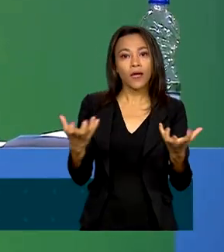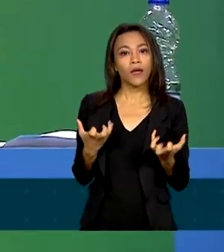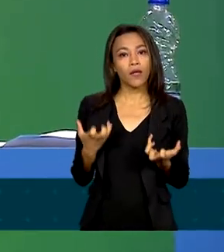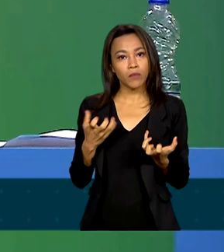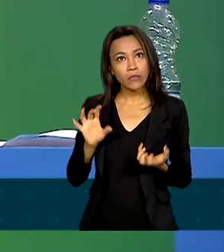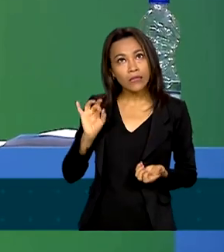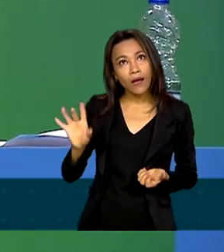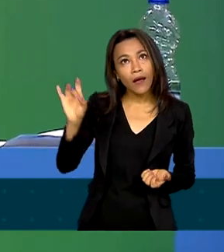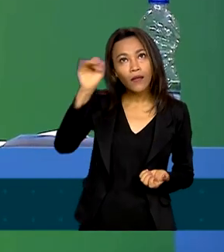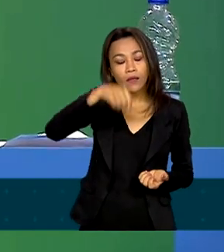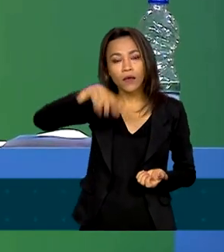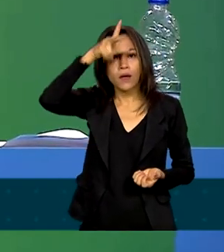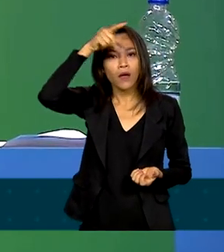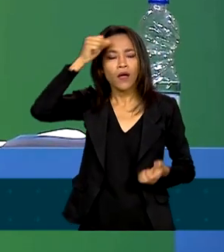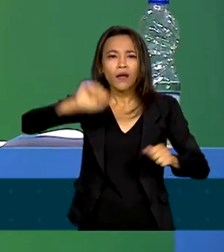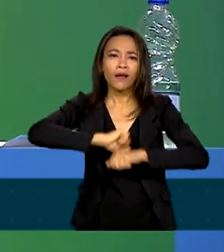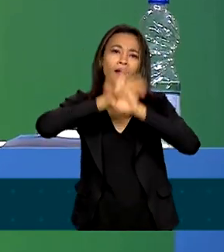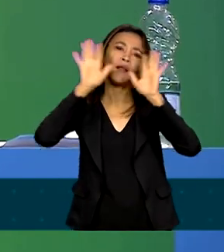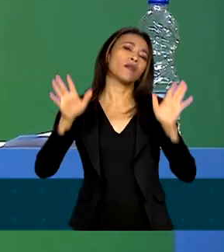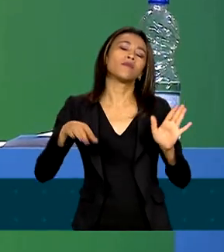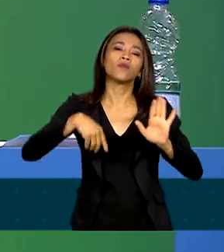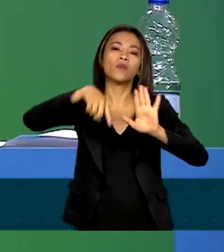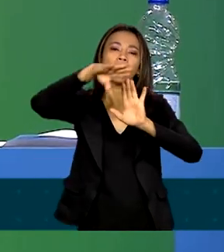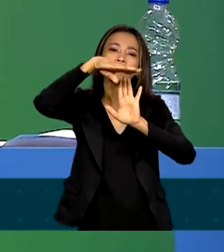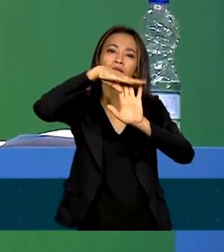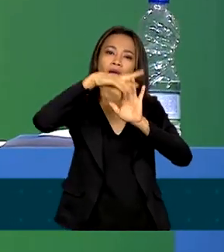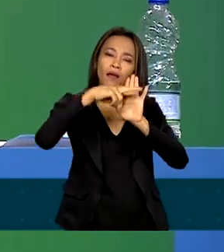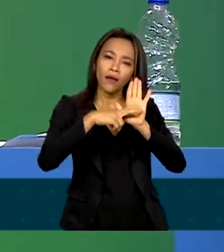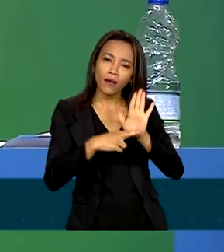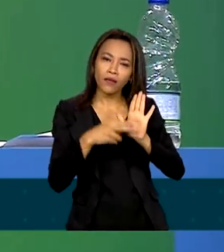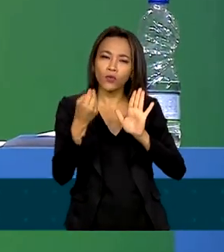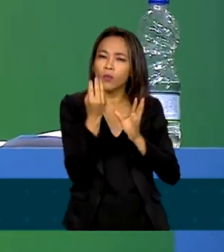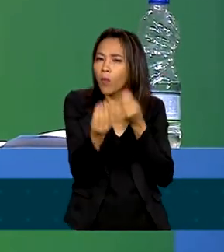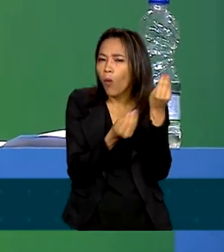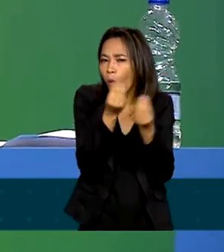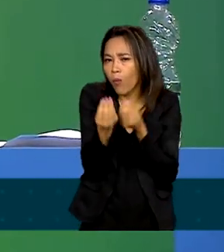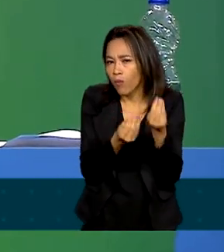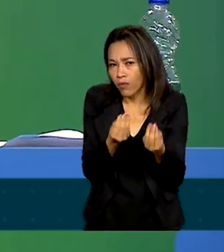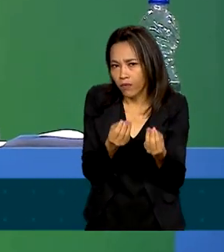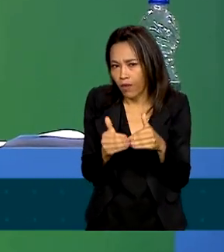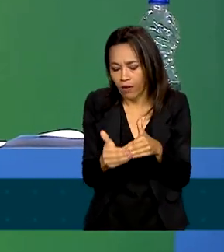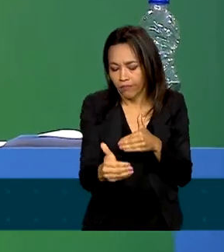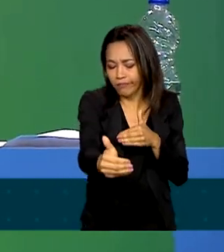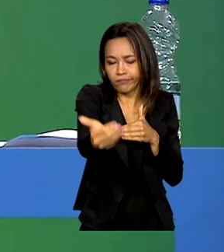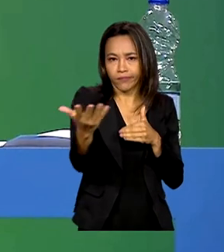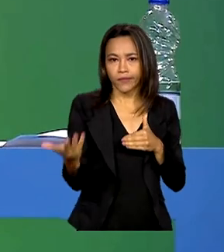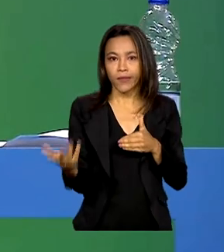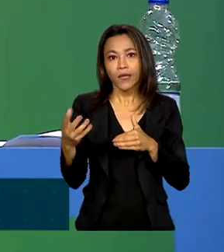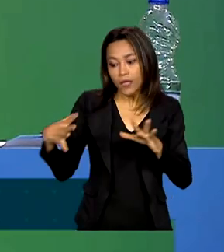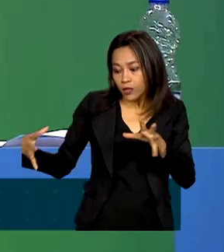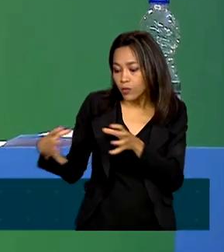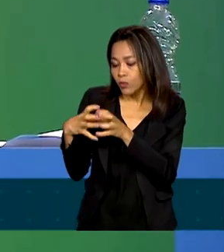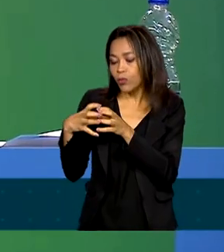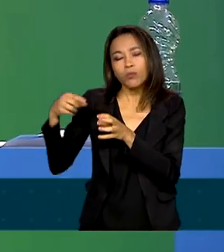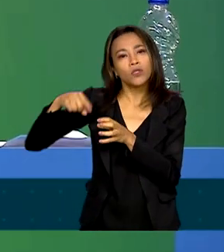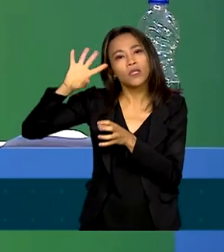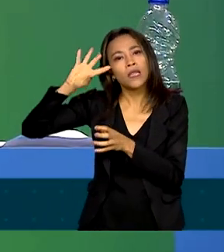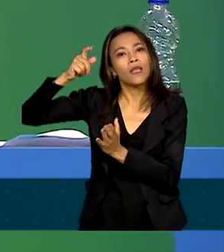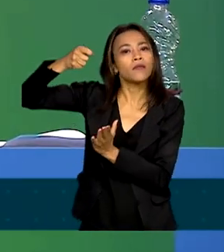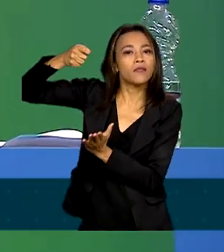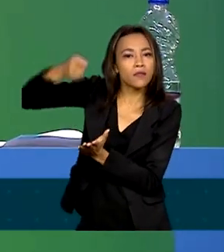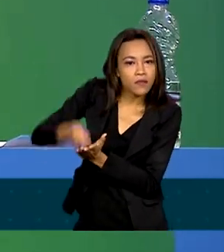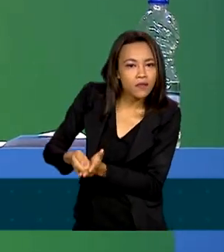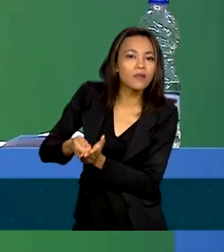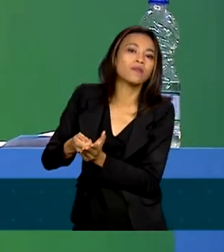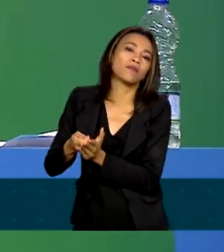é clareza dos critérios de distribuição, de como funcionarão esses comitês de decisão, que